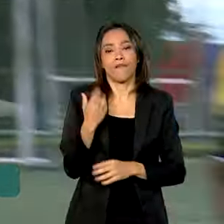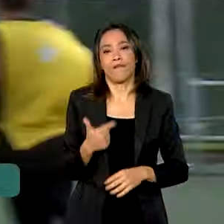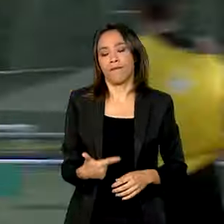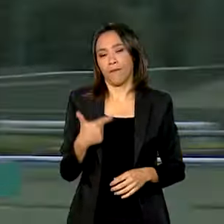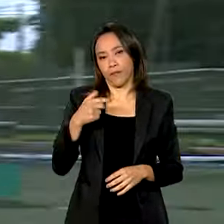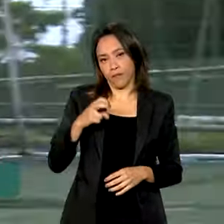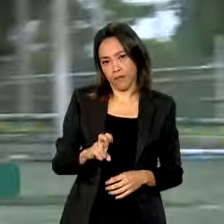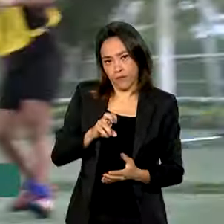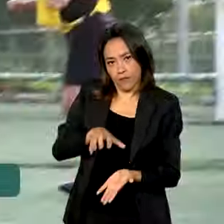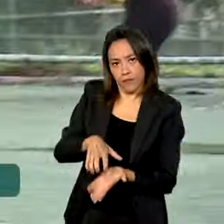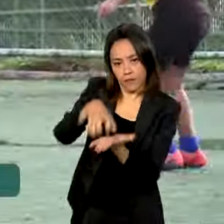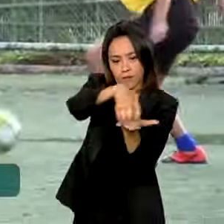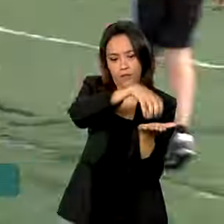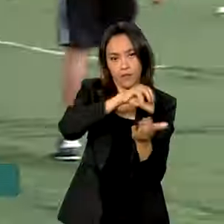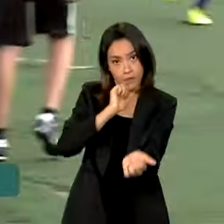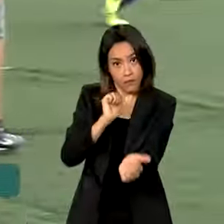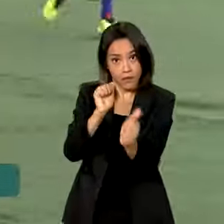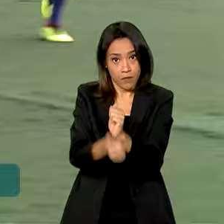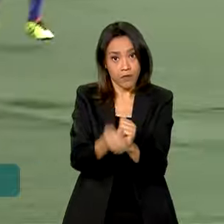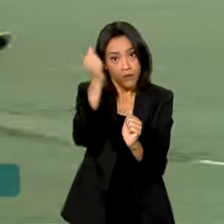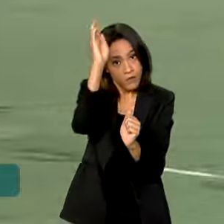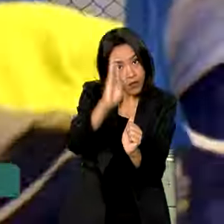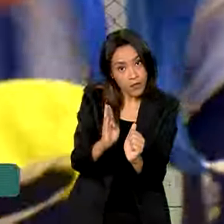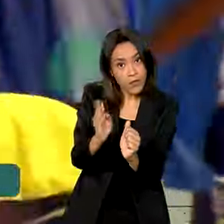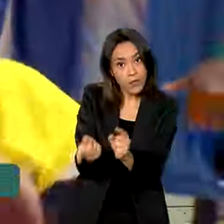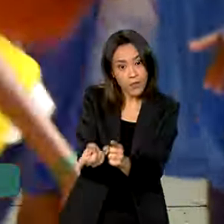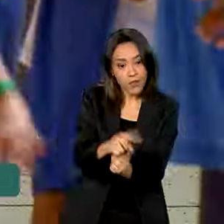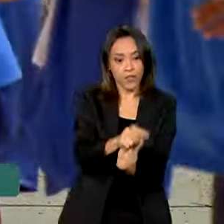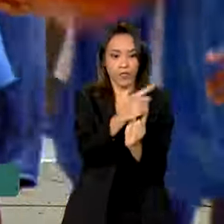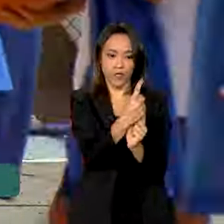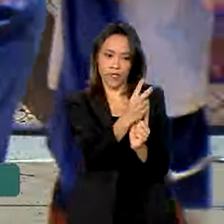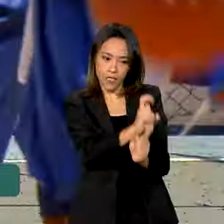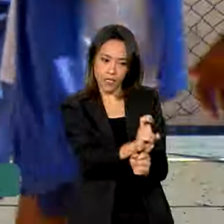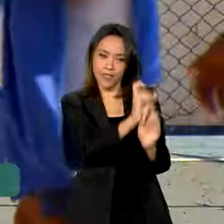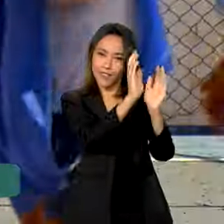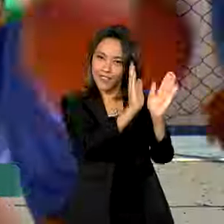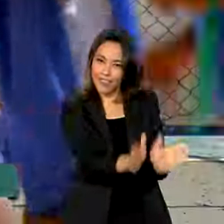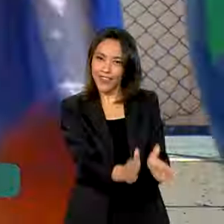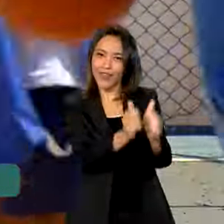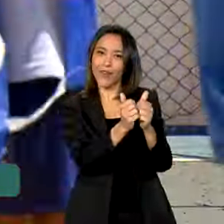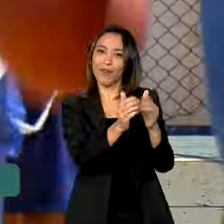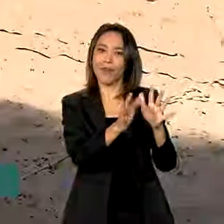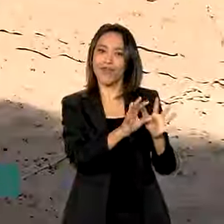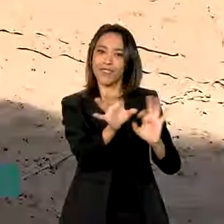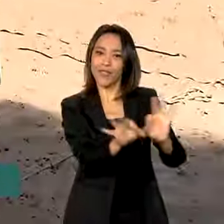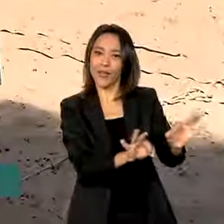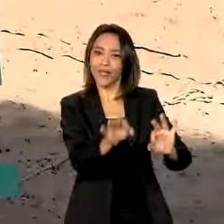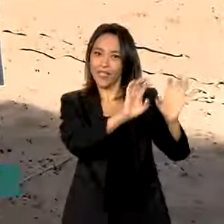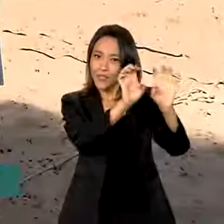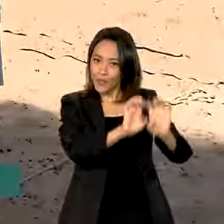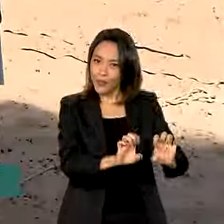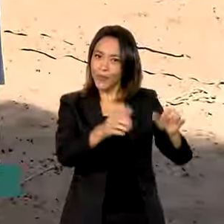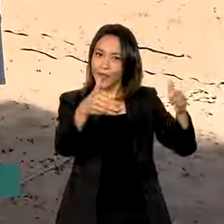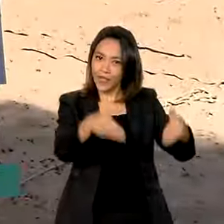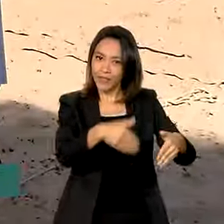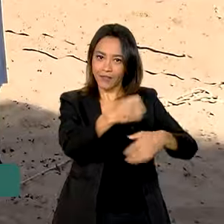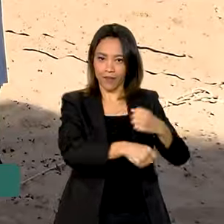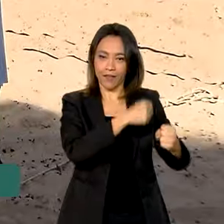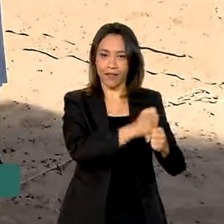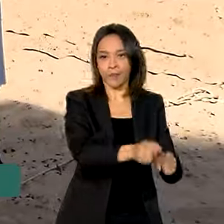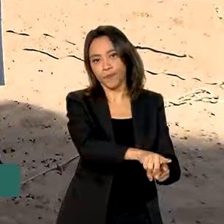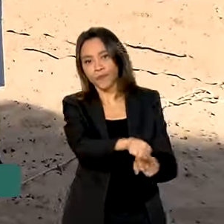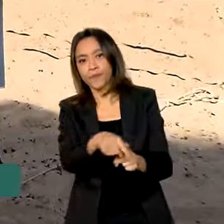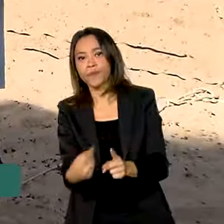núcleos esportivos em todo o Brasil. E 15 deles já começam a ser estruturados este ano. Em 2024,